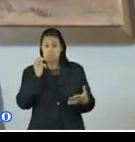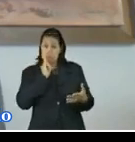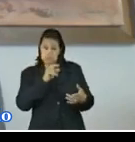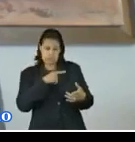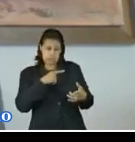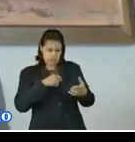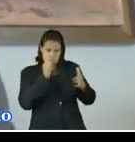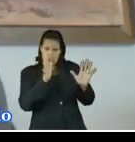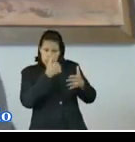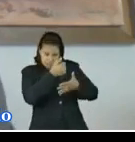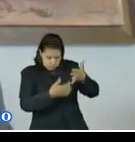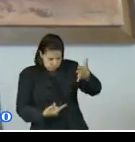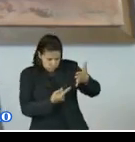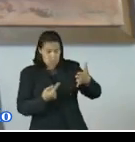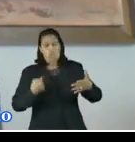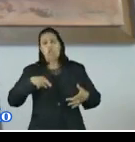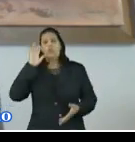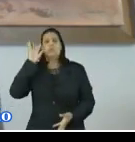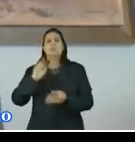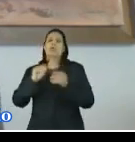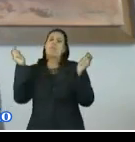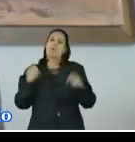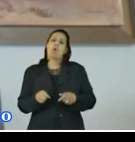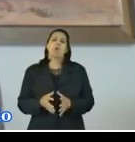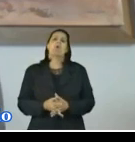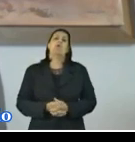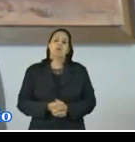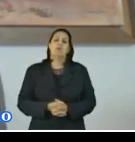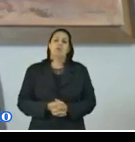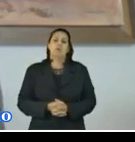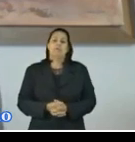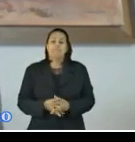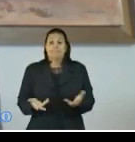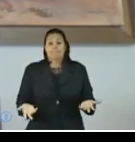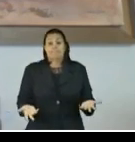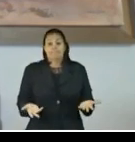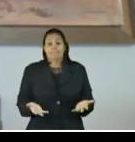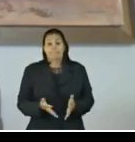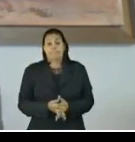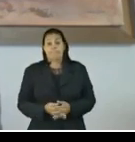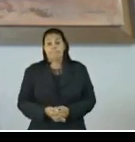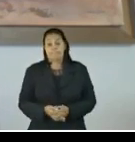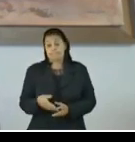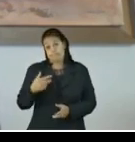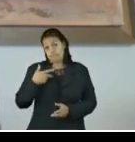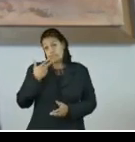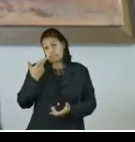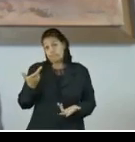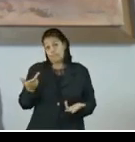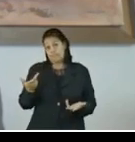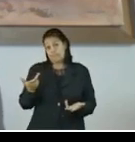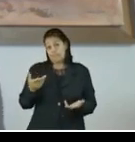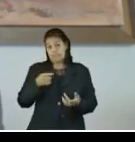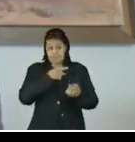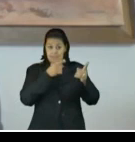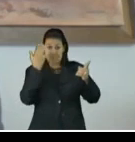auditoria, chegar às conclusões. Eu não teria condições de afirmar, como faz